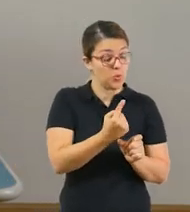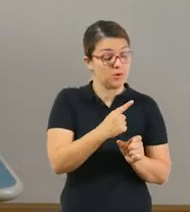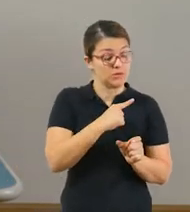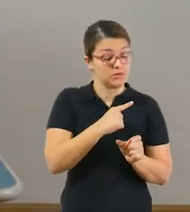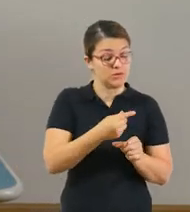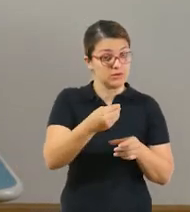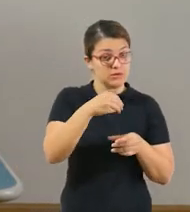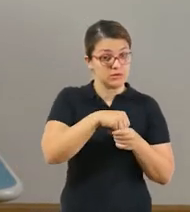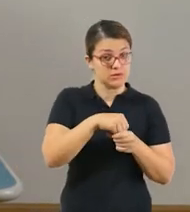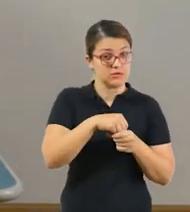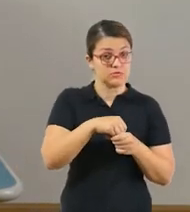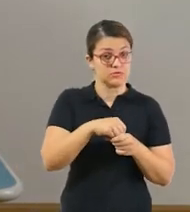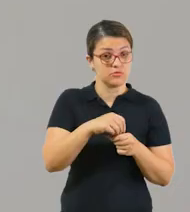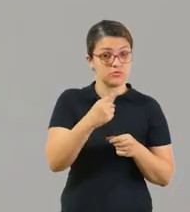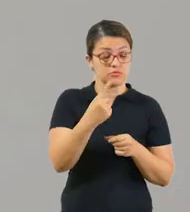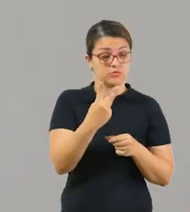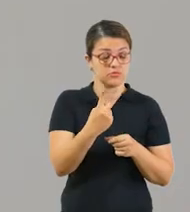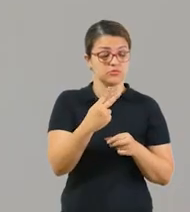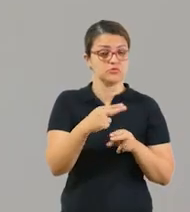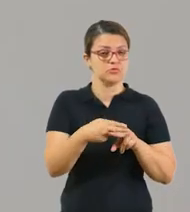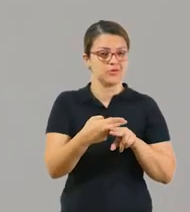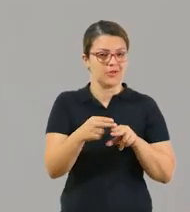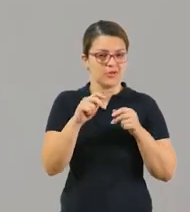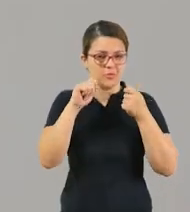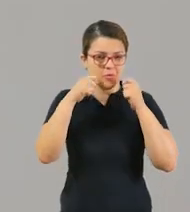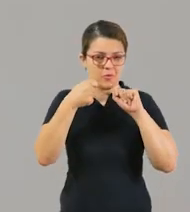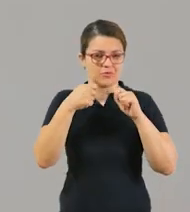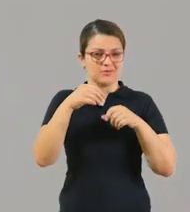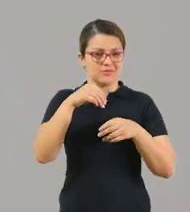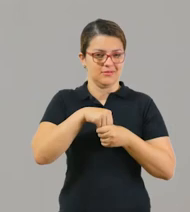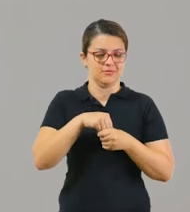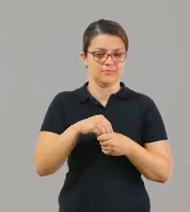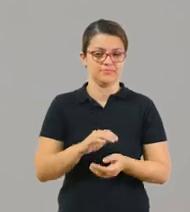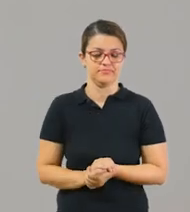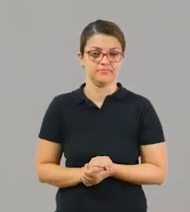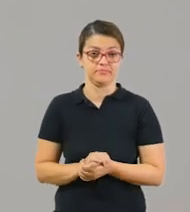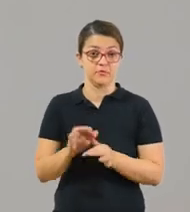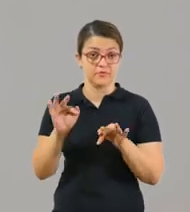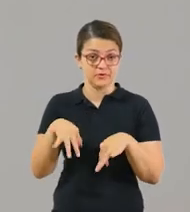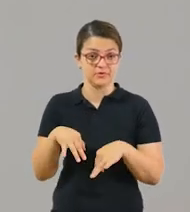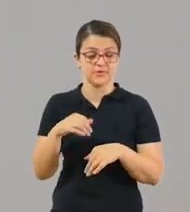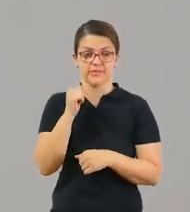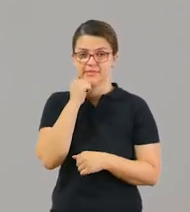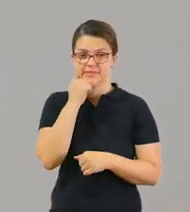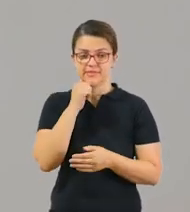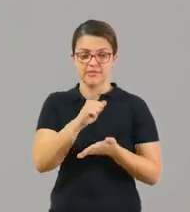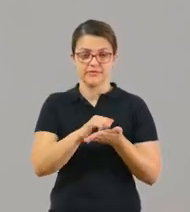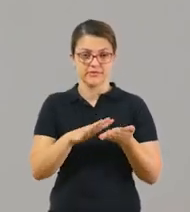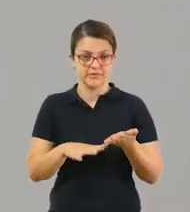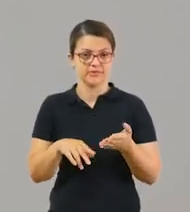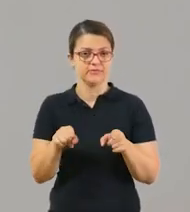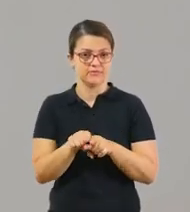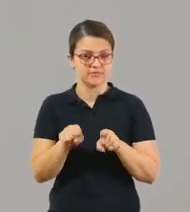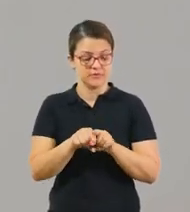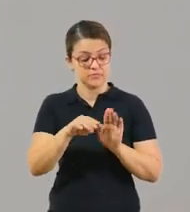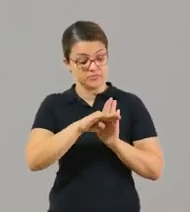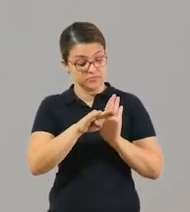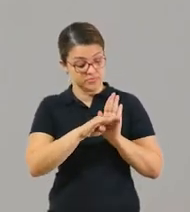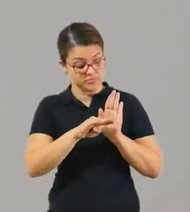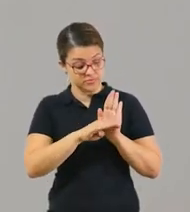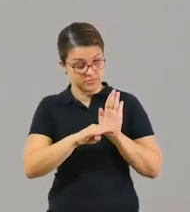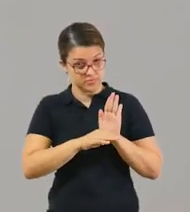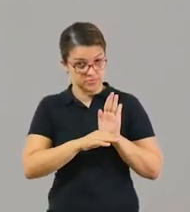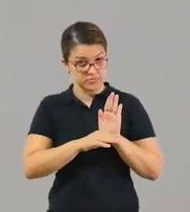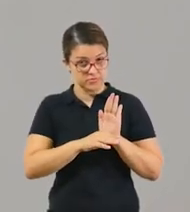chocolates dentro. E para finalizar, a atividade de ciências, vocês também irão acessar lá no quadro de